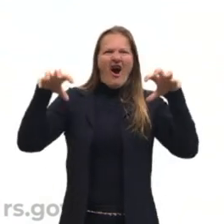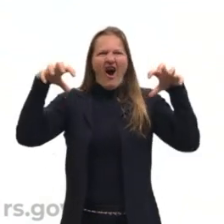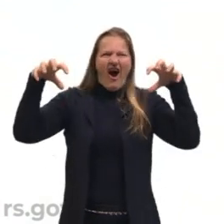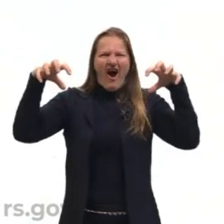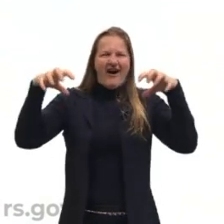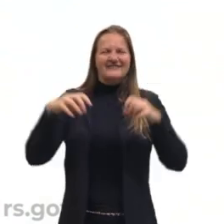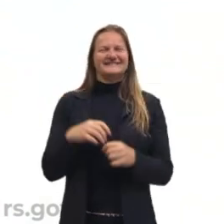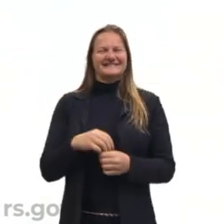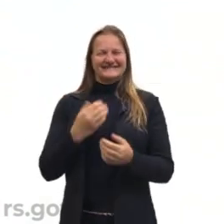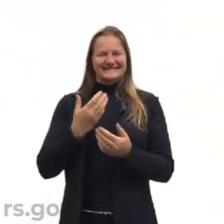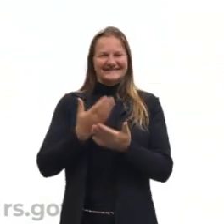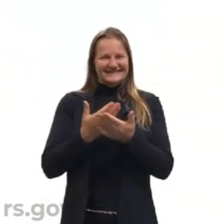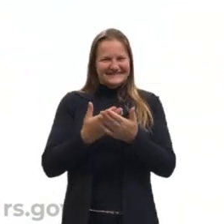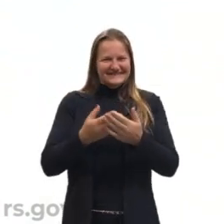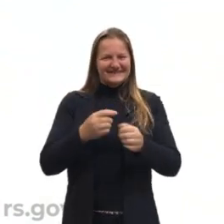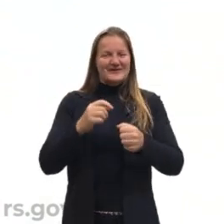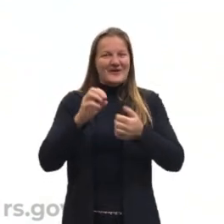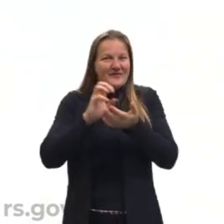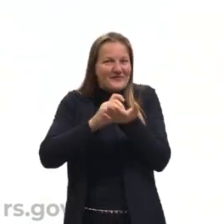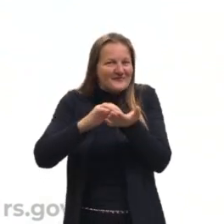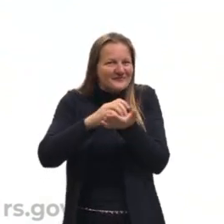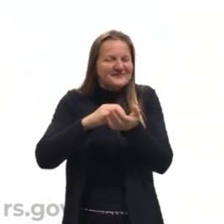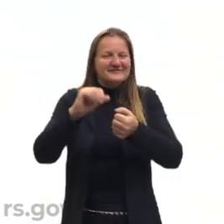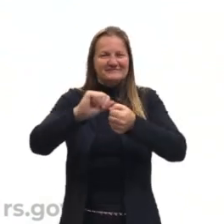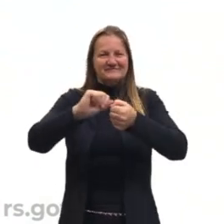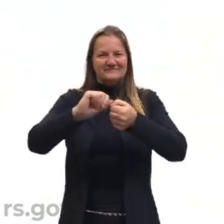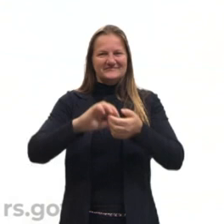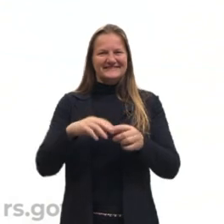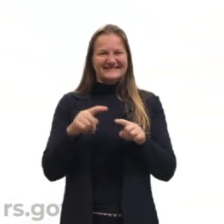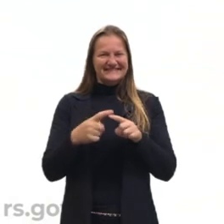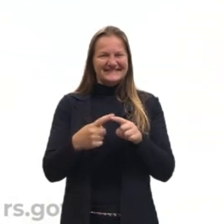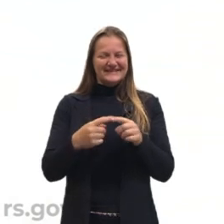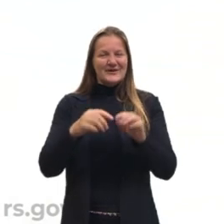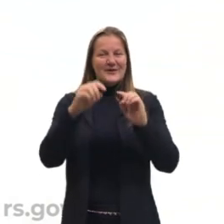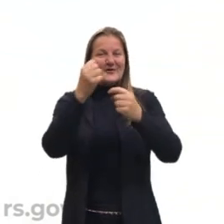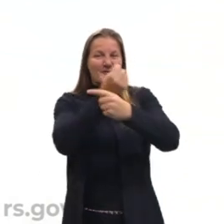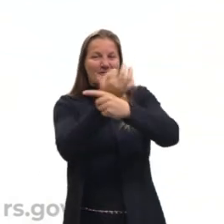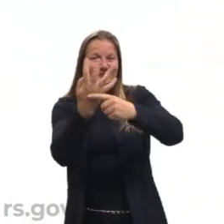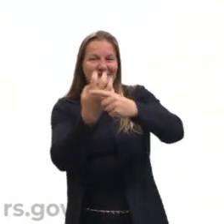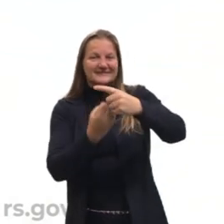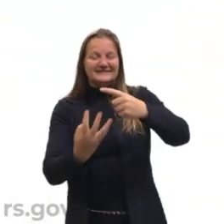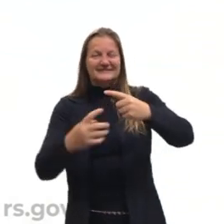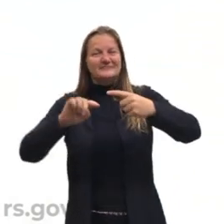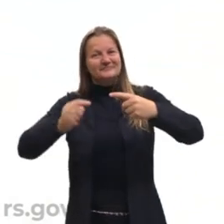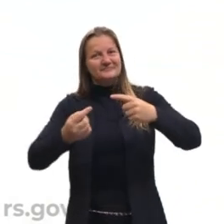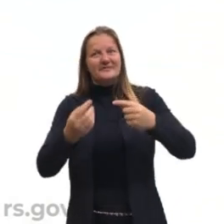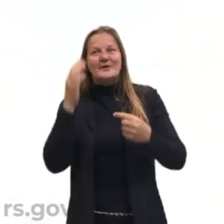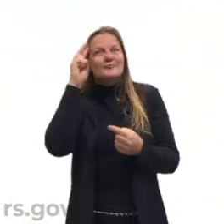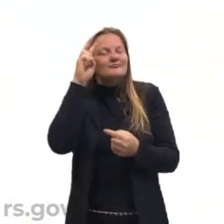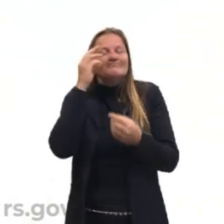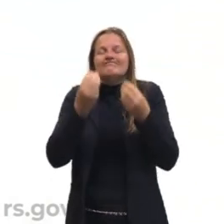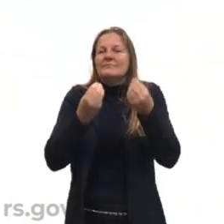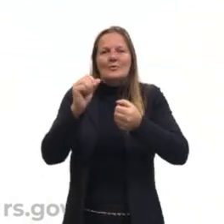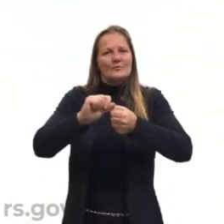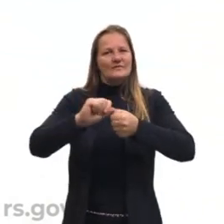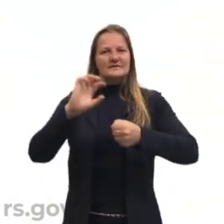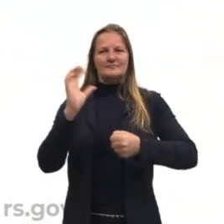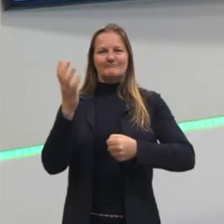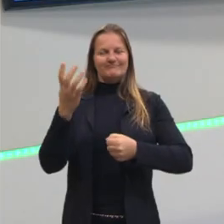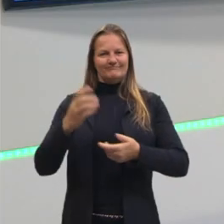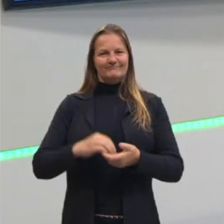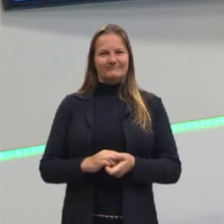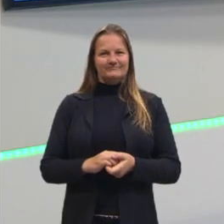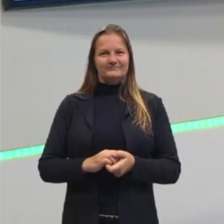tanto na hora de efetuar um cálculo e eu tenho uma fração, um número com vírgula e eu não lembro como resolver as